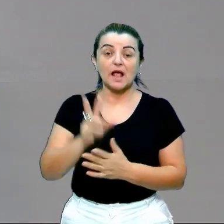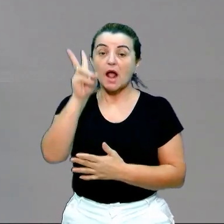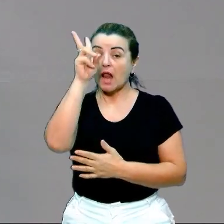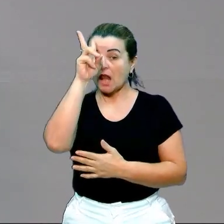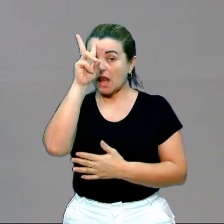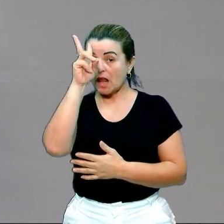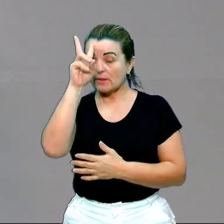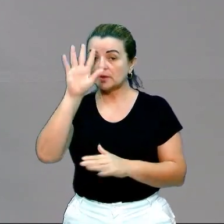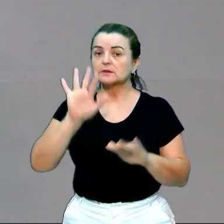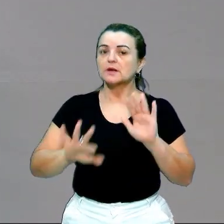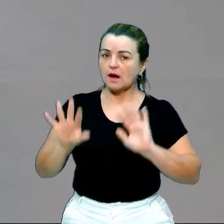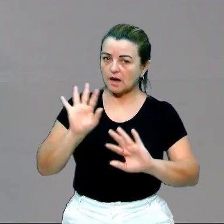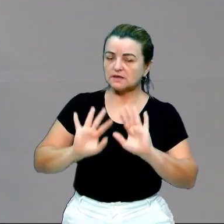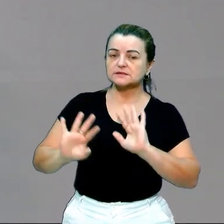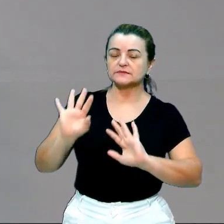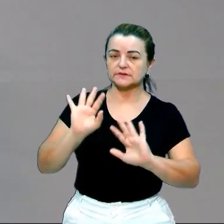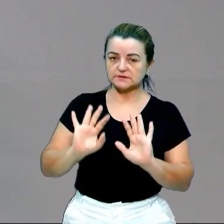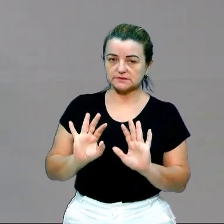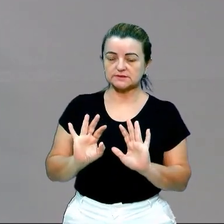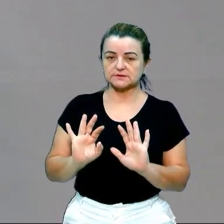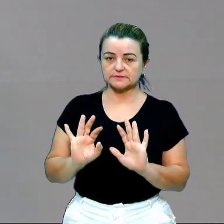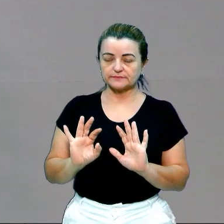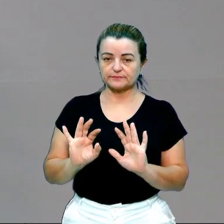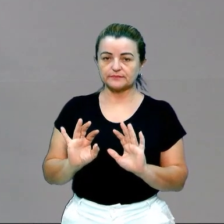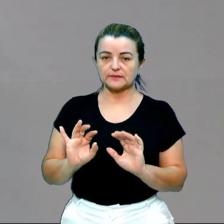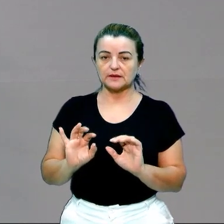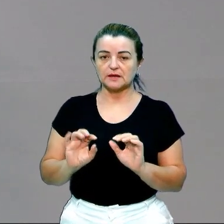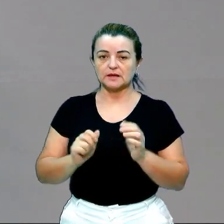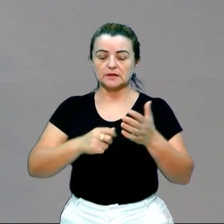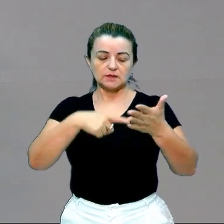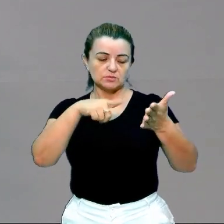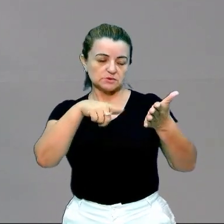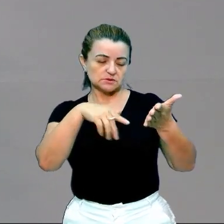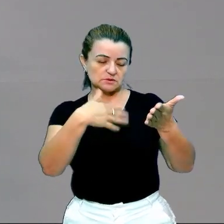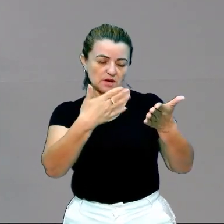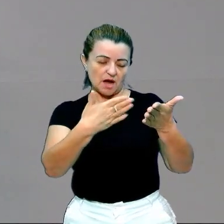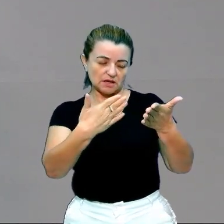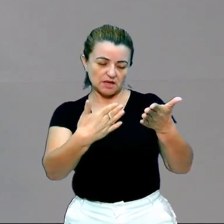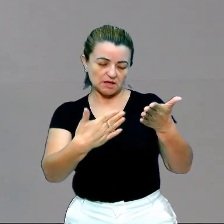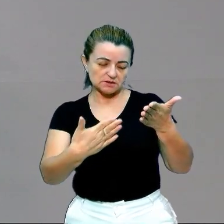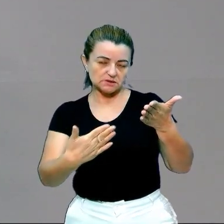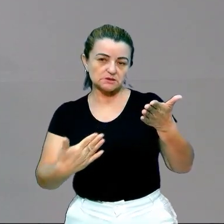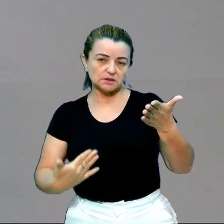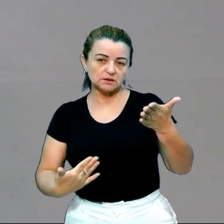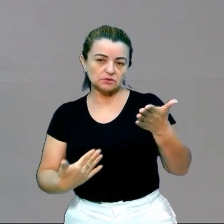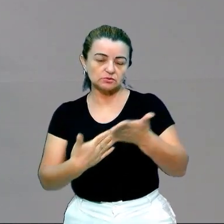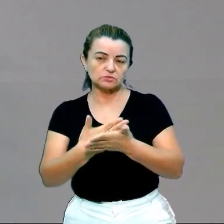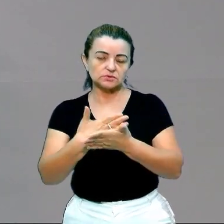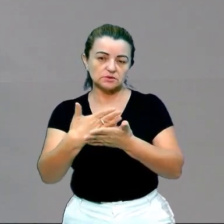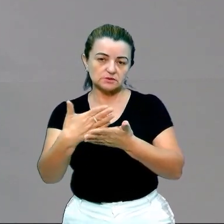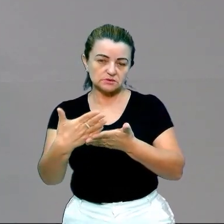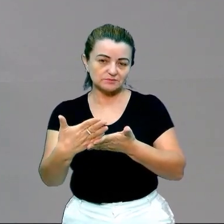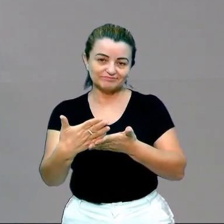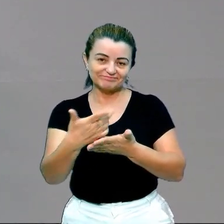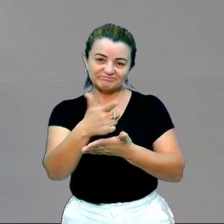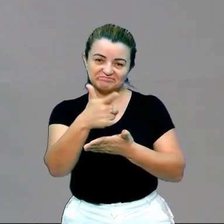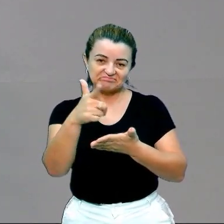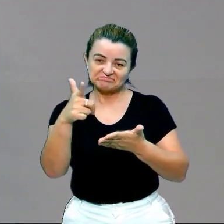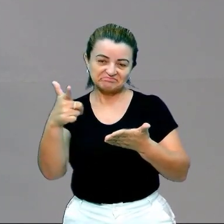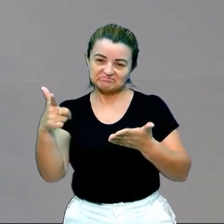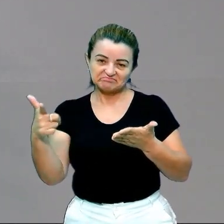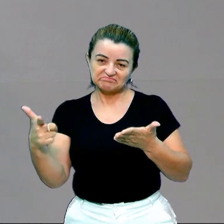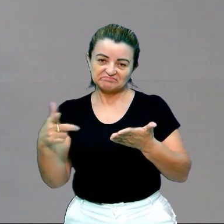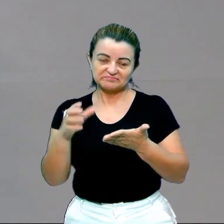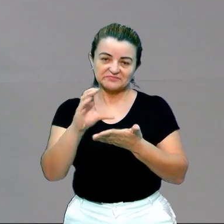na maior parte das vezes, nós estamos fazendo análises de redações, de introduções, e as pessoas não